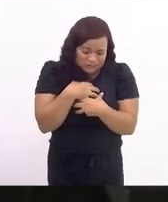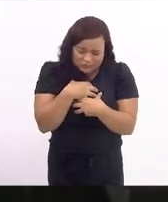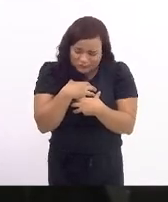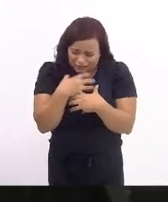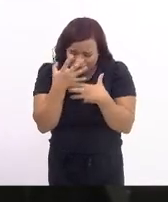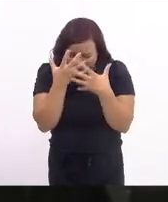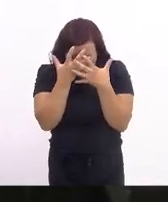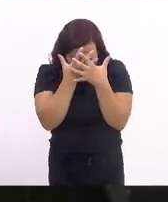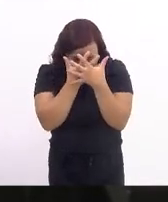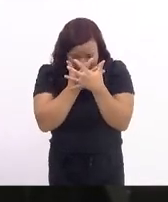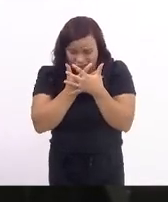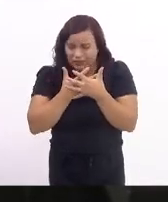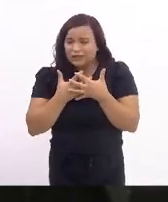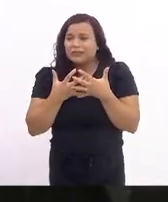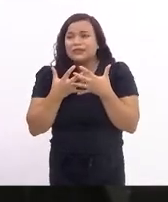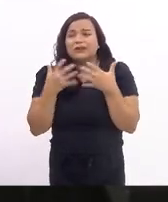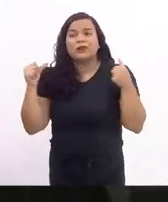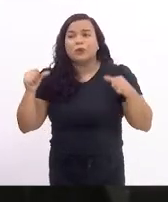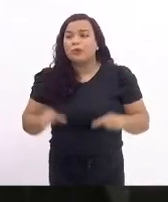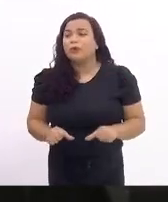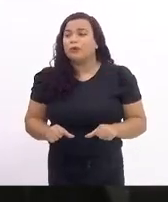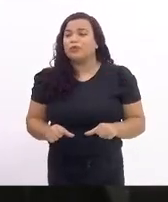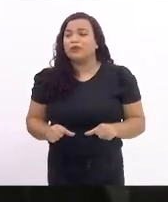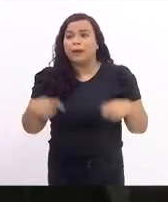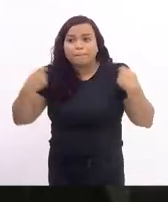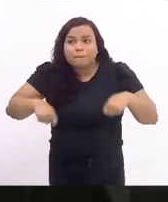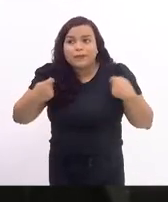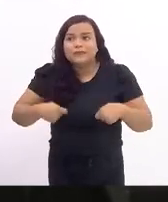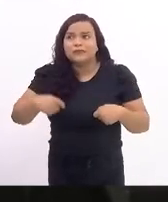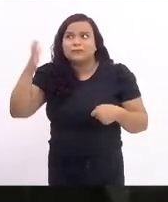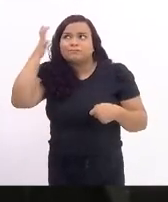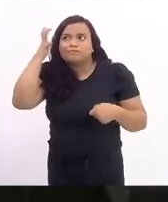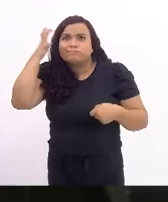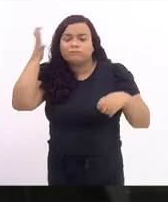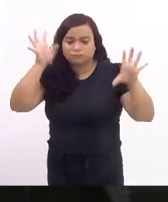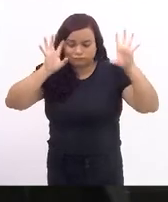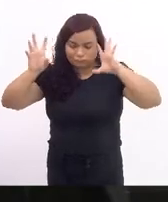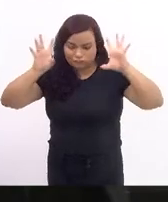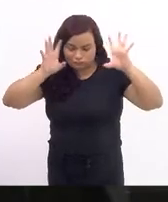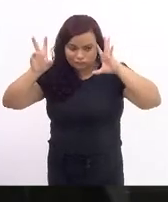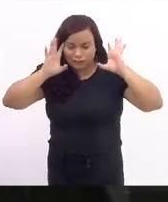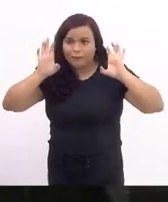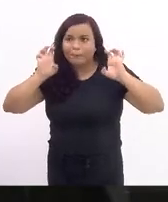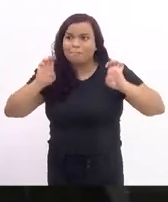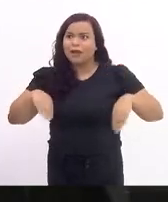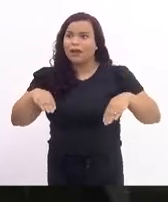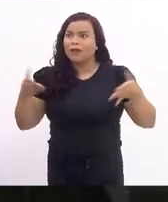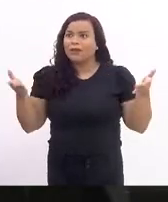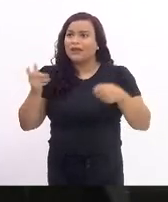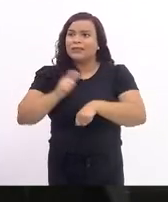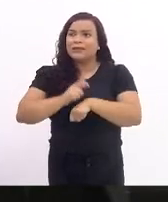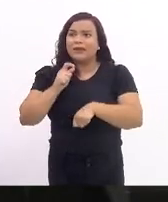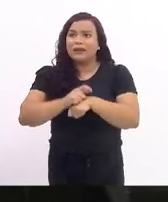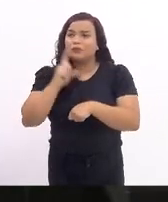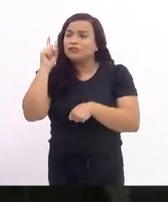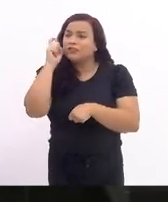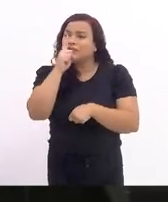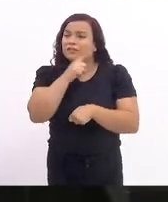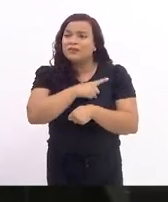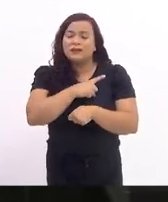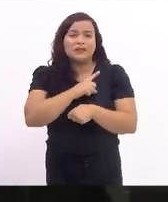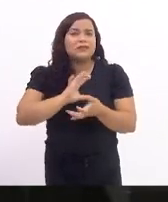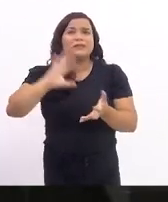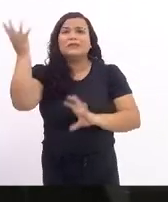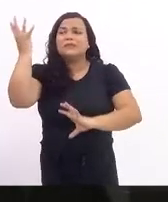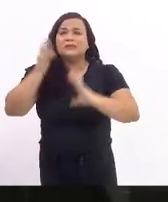Eu acho que a gente deve usar muito a racionalidade, mas que tempos difíceis. O que vai